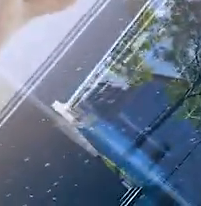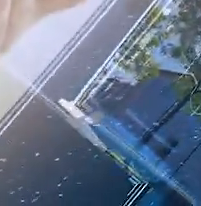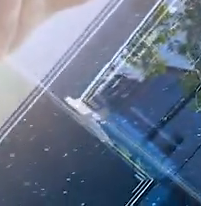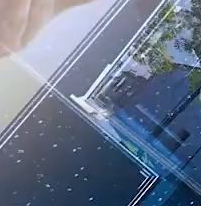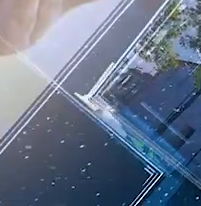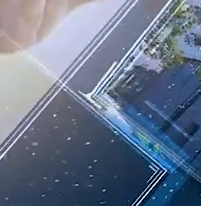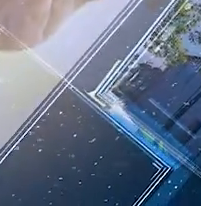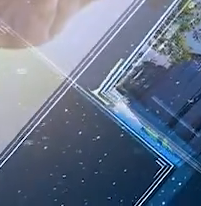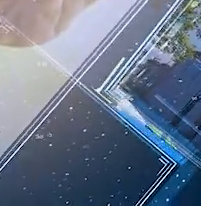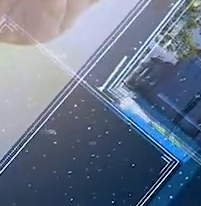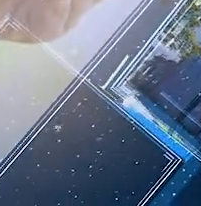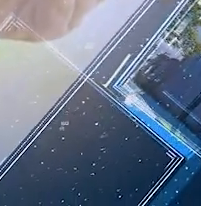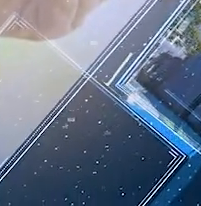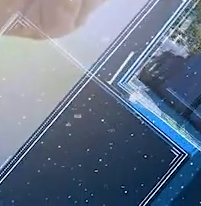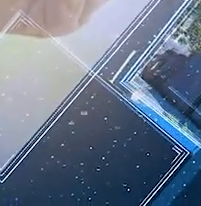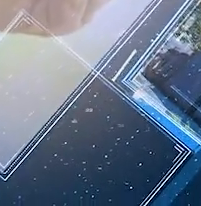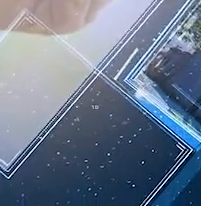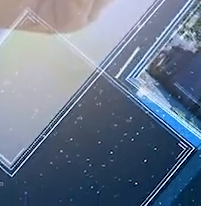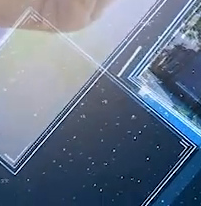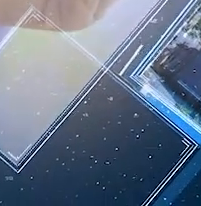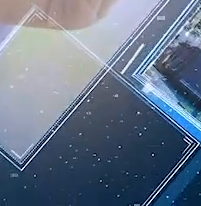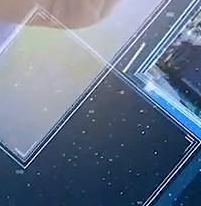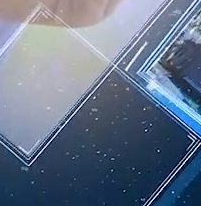Tchau Tchau Tchau Tchau Tchau